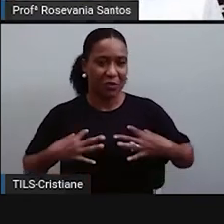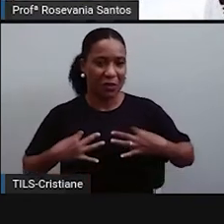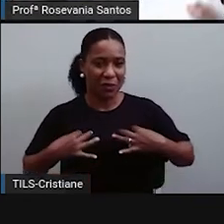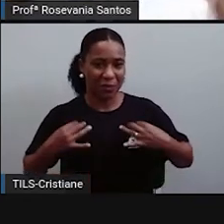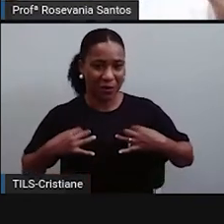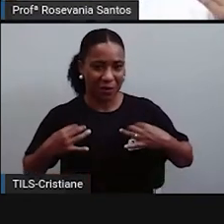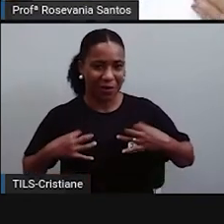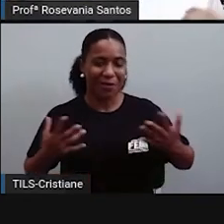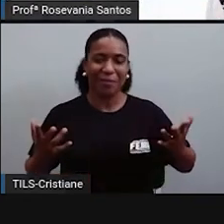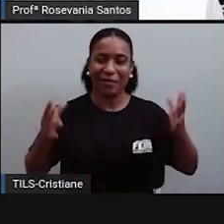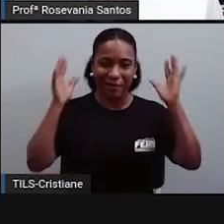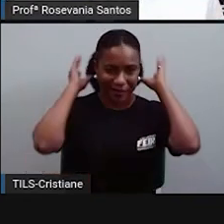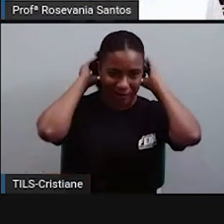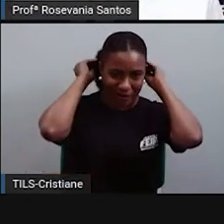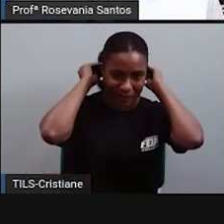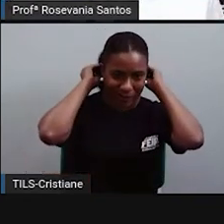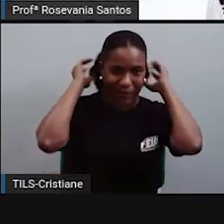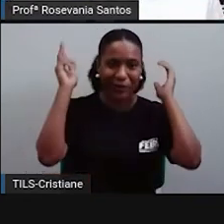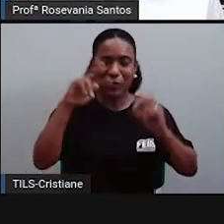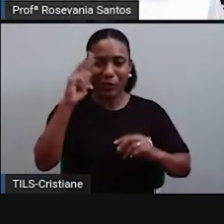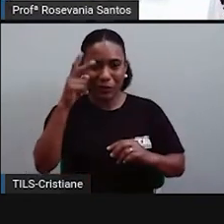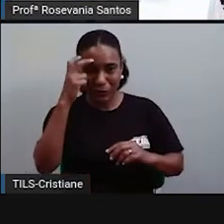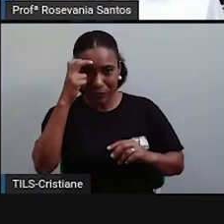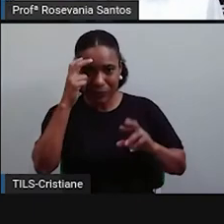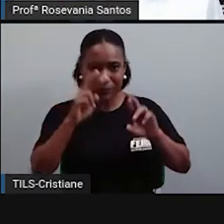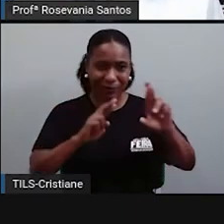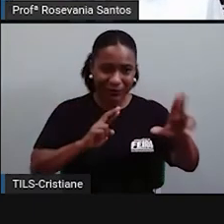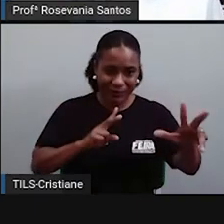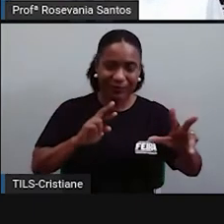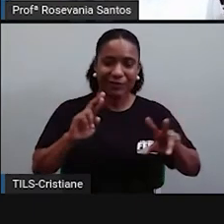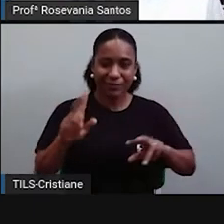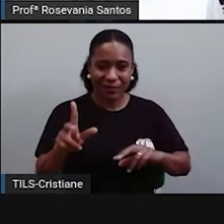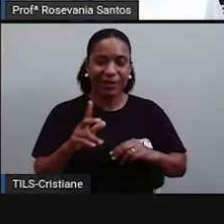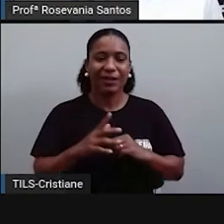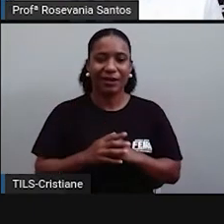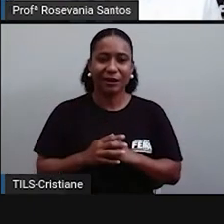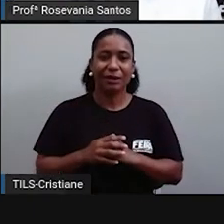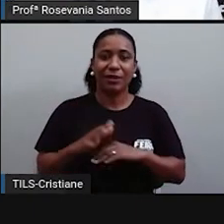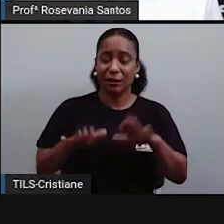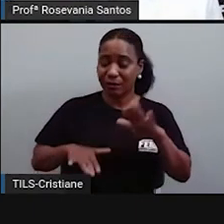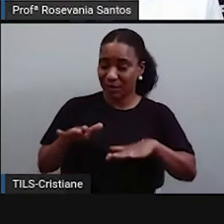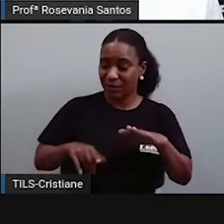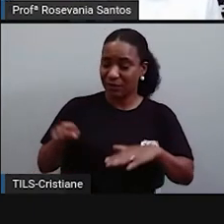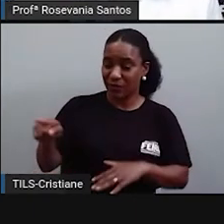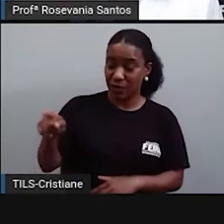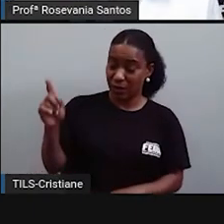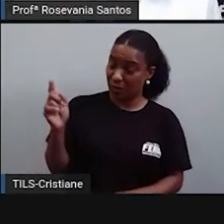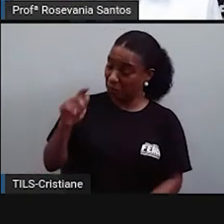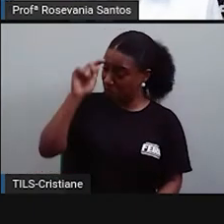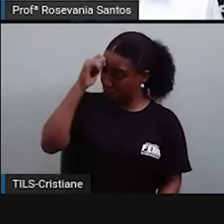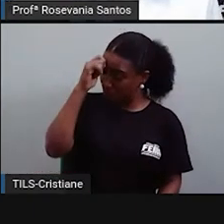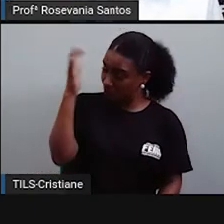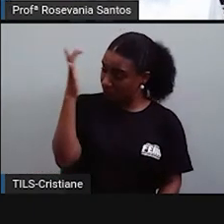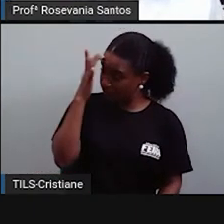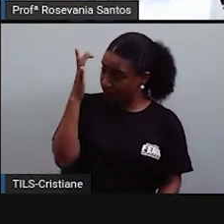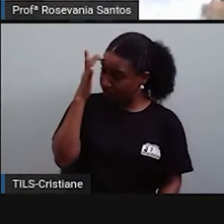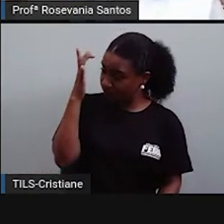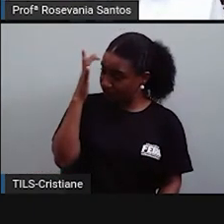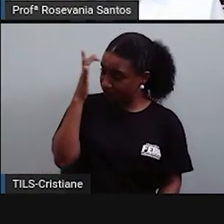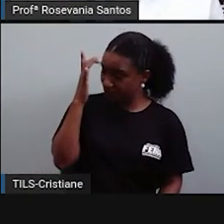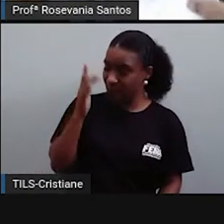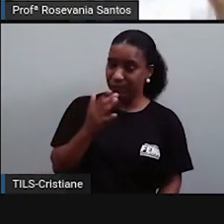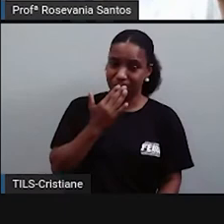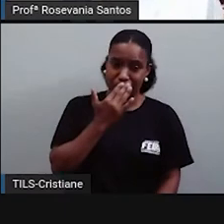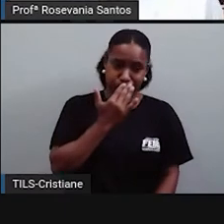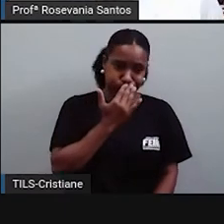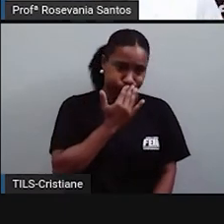ao nosso cabelo. Até a nossa inteligência. Às vezes, eles também falam com relação a isso. E